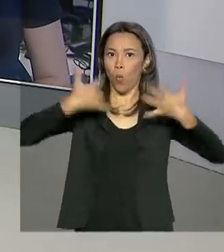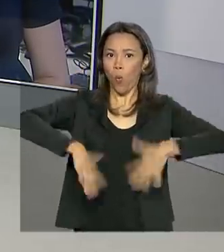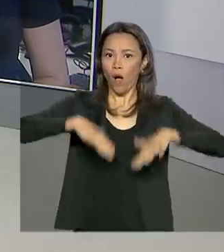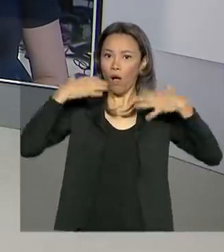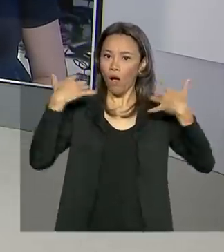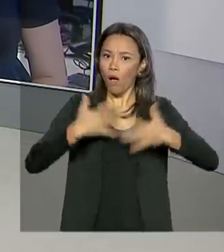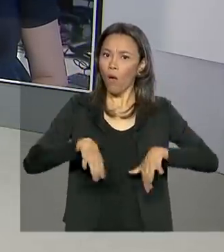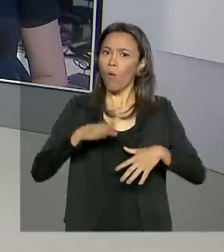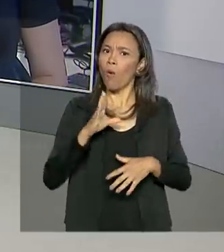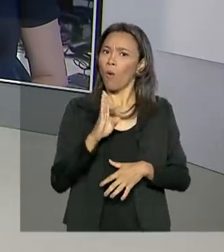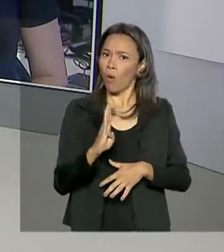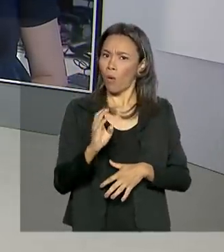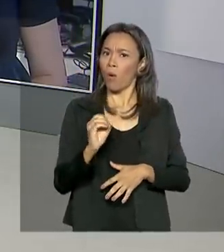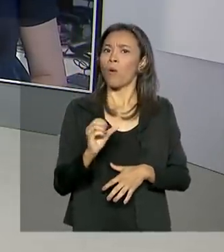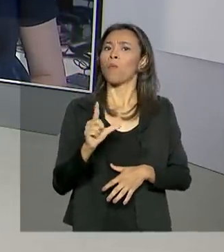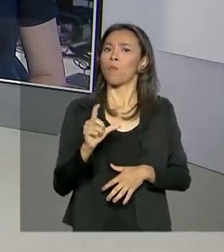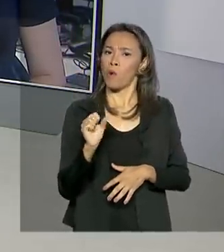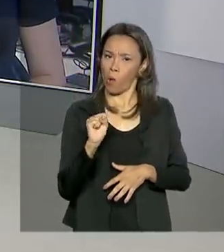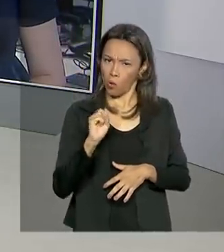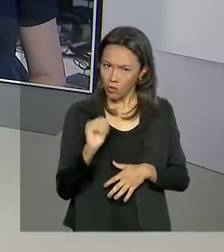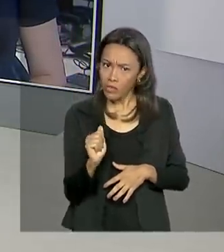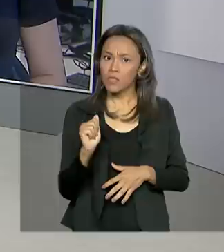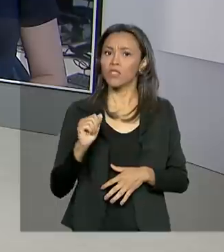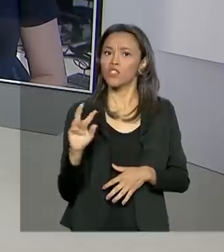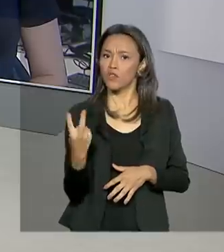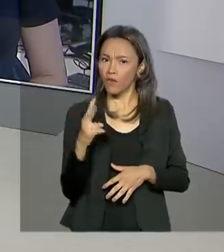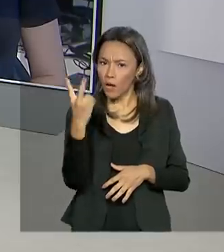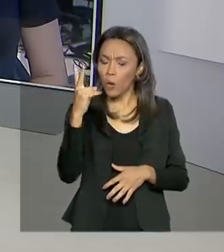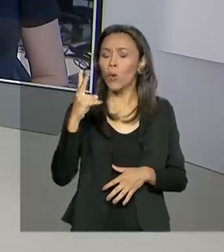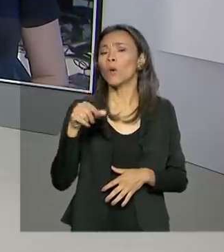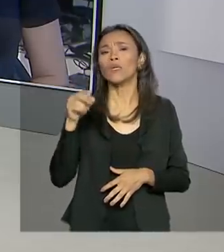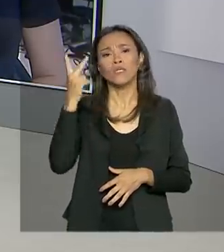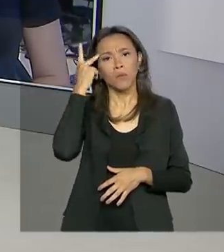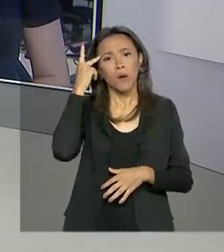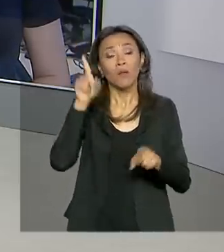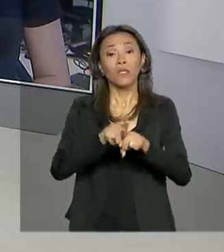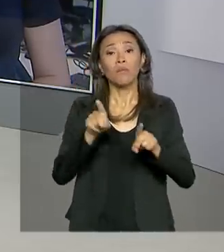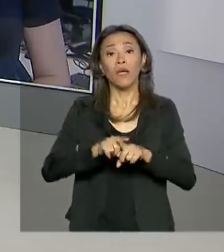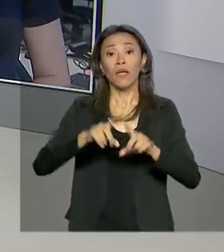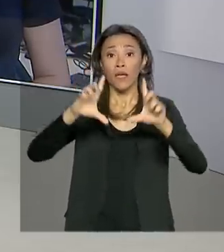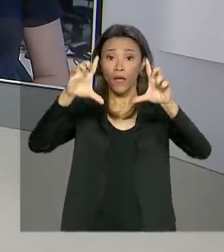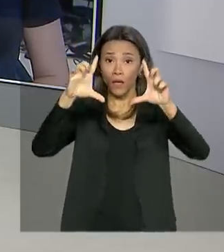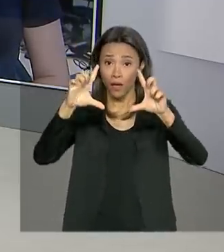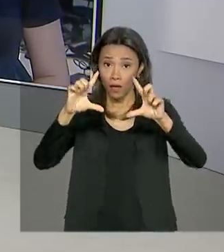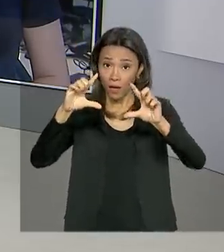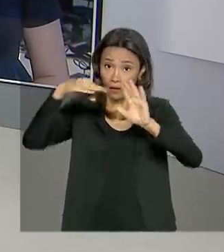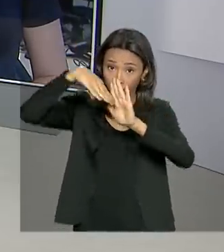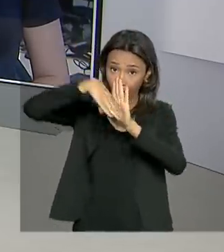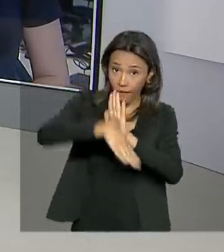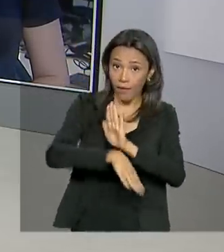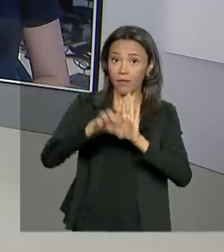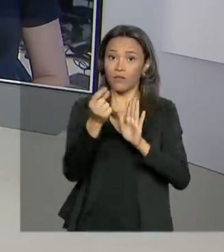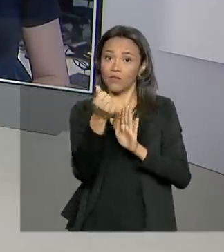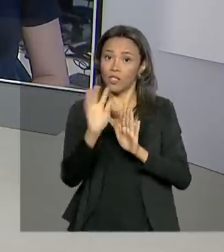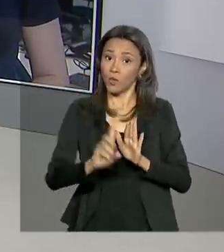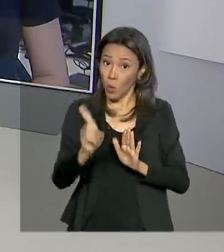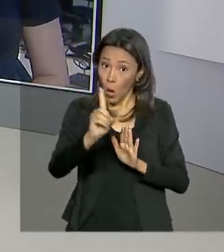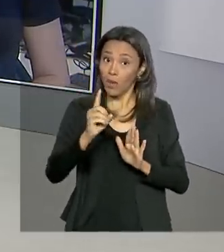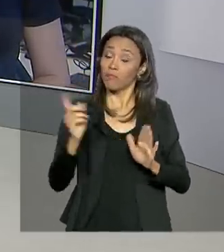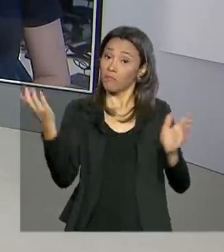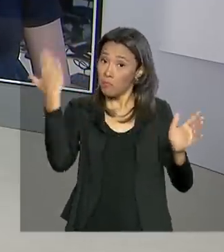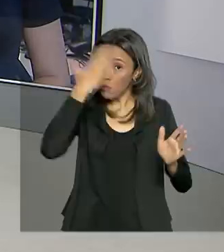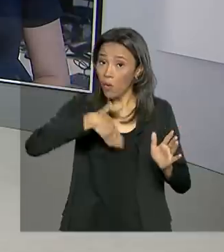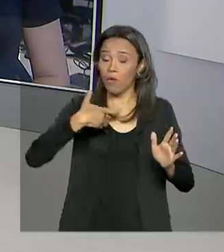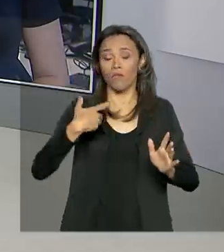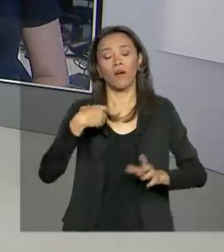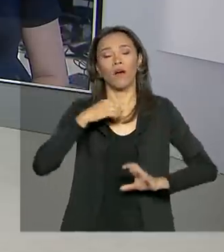Valores de São Paulo e dólar em queda. Os indicadores mostram a recuperação da economia brasileira. Vamos até